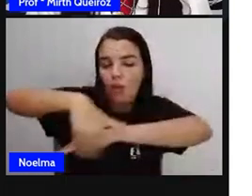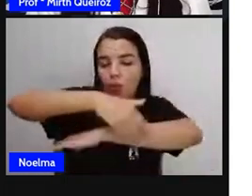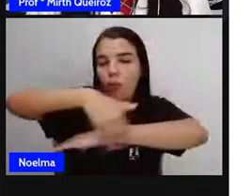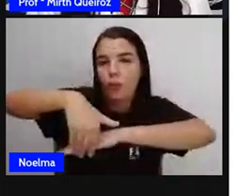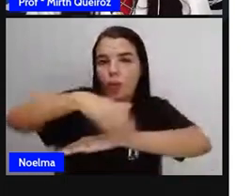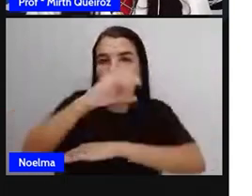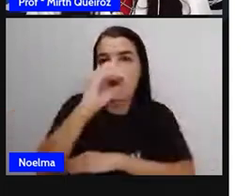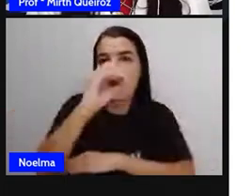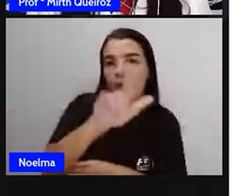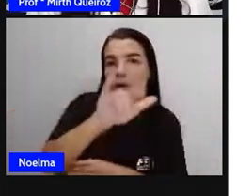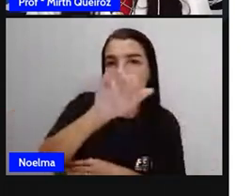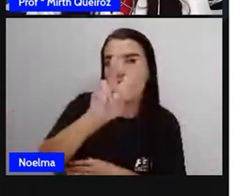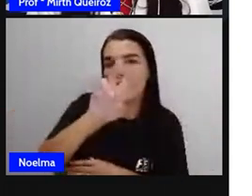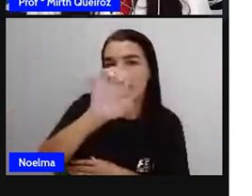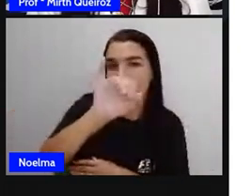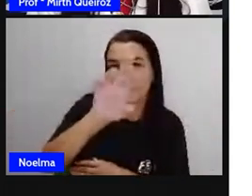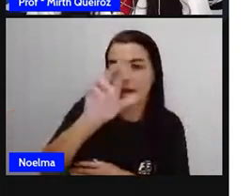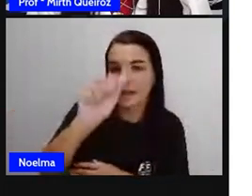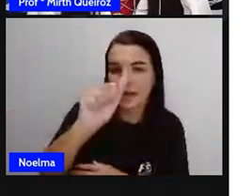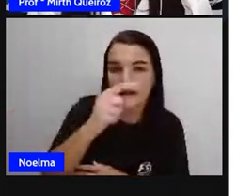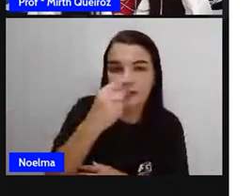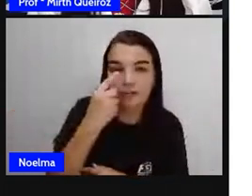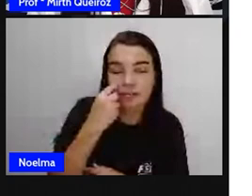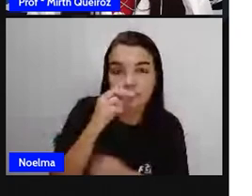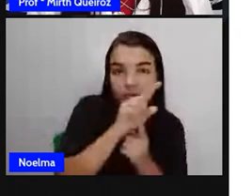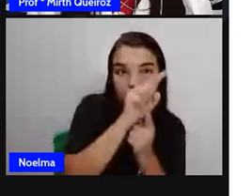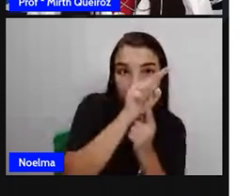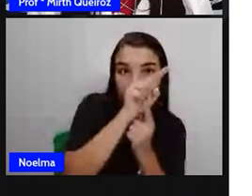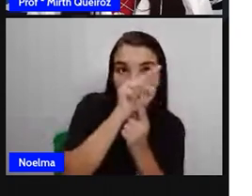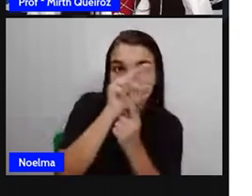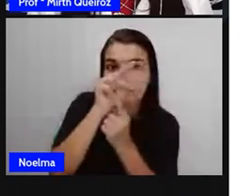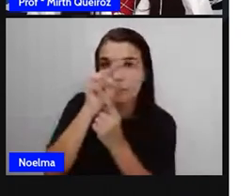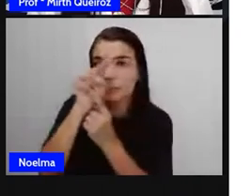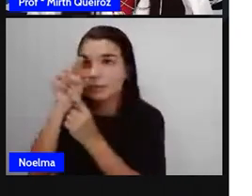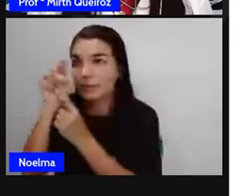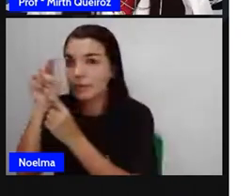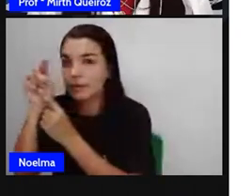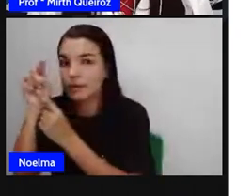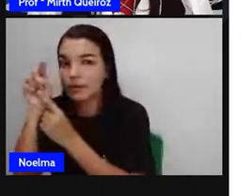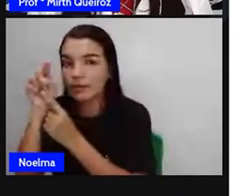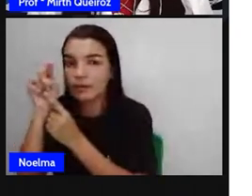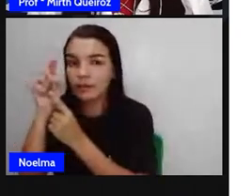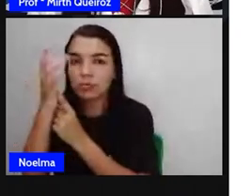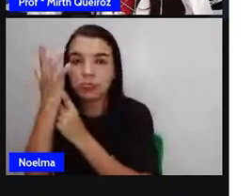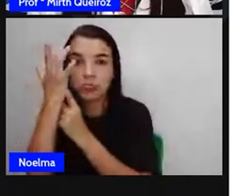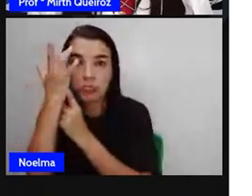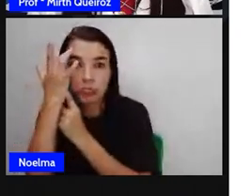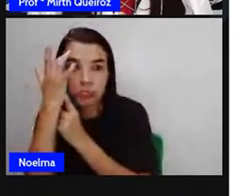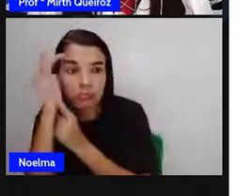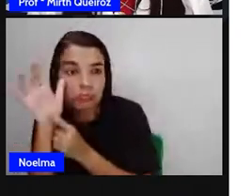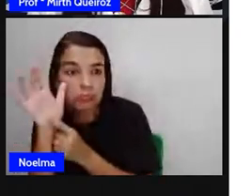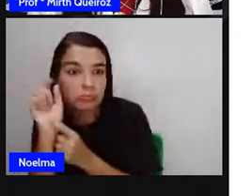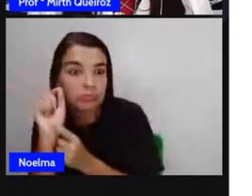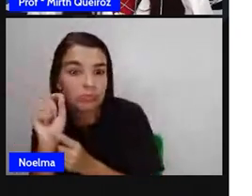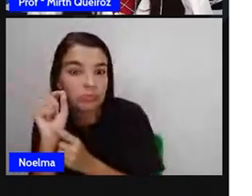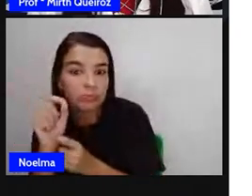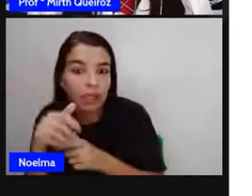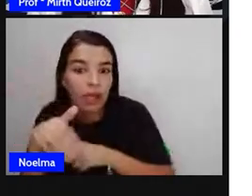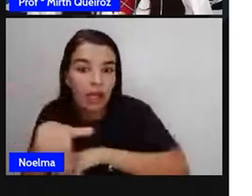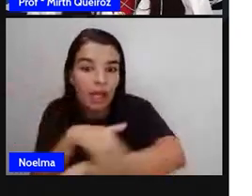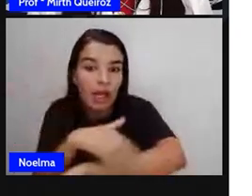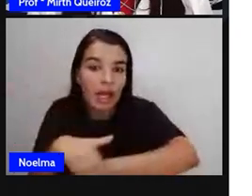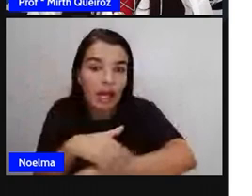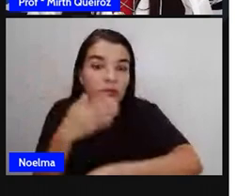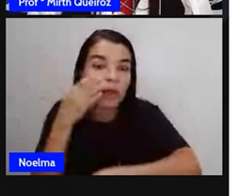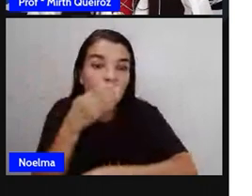das Oliveiras, aqui em cima, mas não sei se a Rua Doce